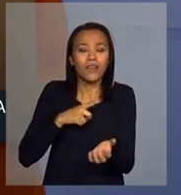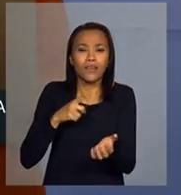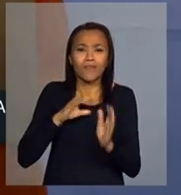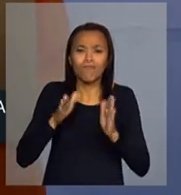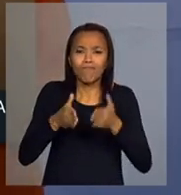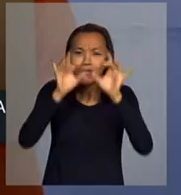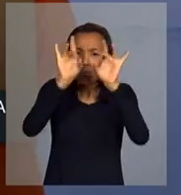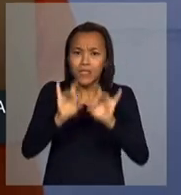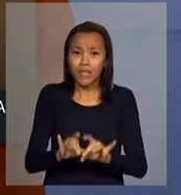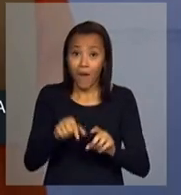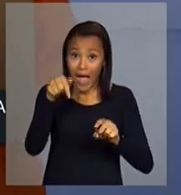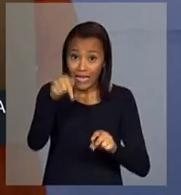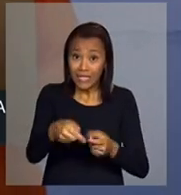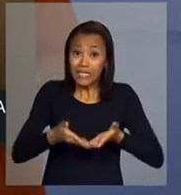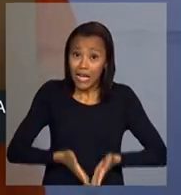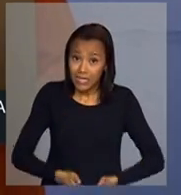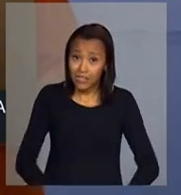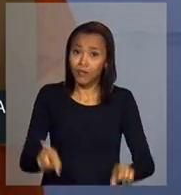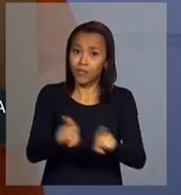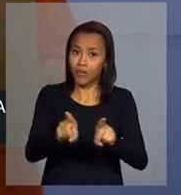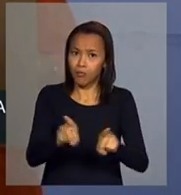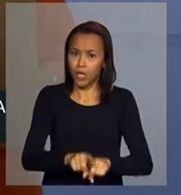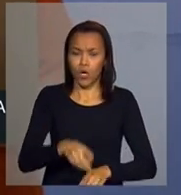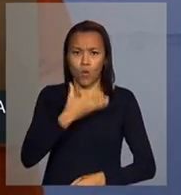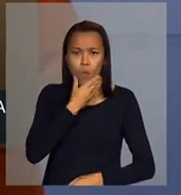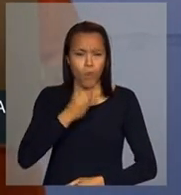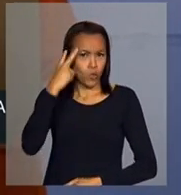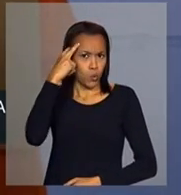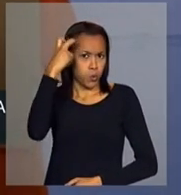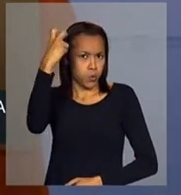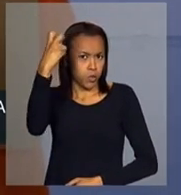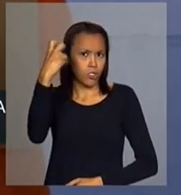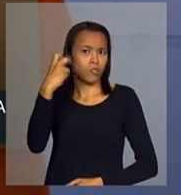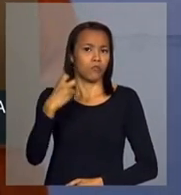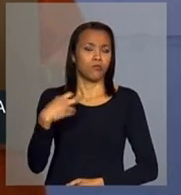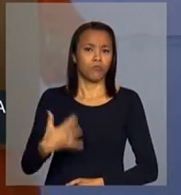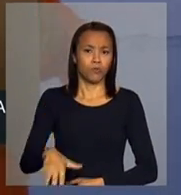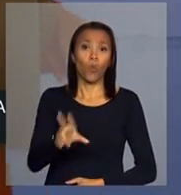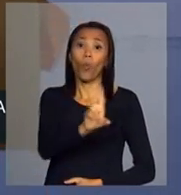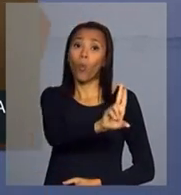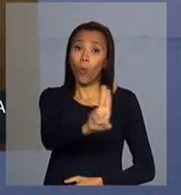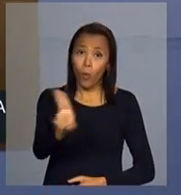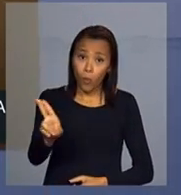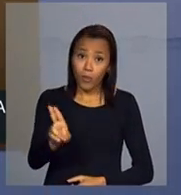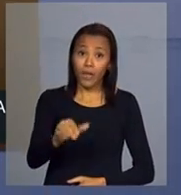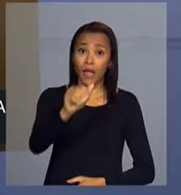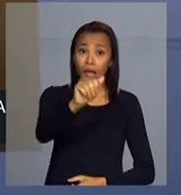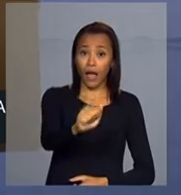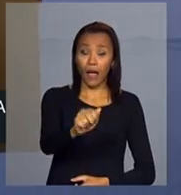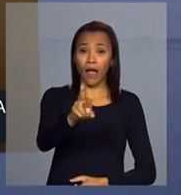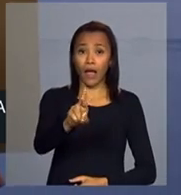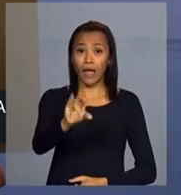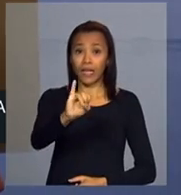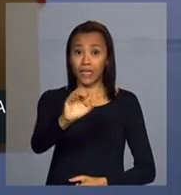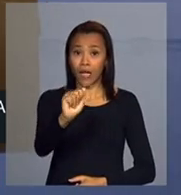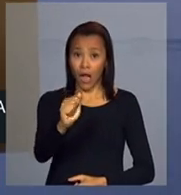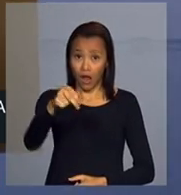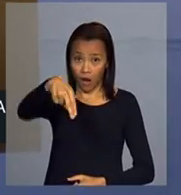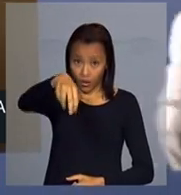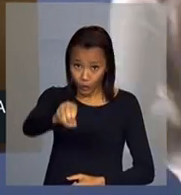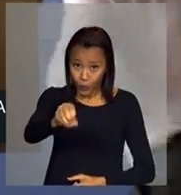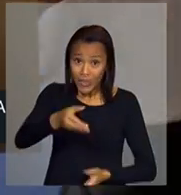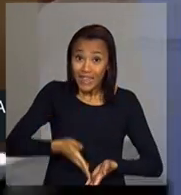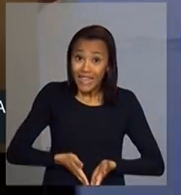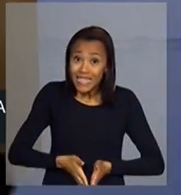Aqui nasceu um gênio criativo chamado Ariano Suassuna. Nasceu